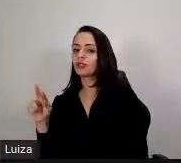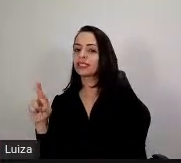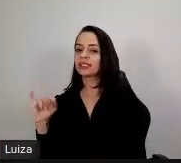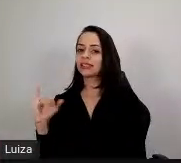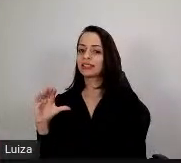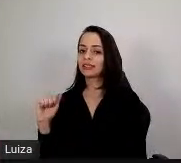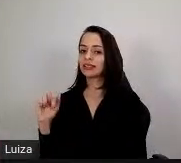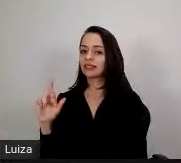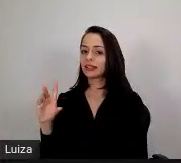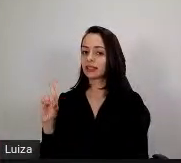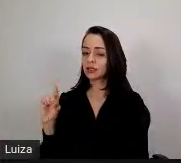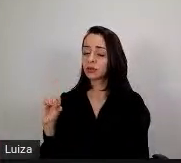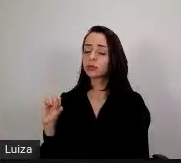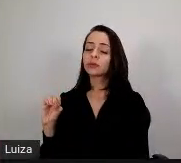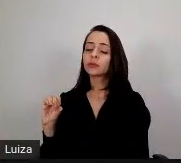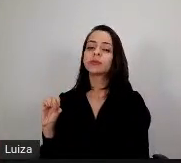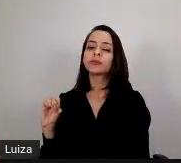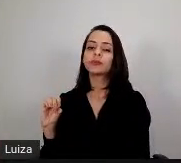Cardoso,